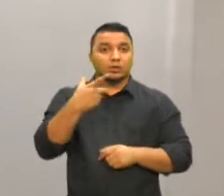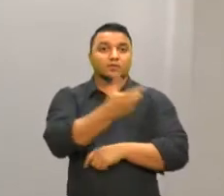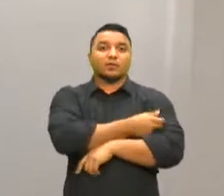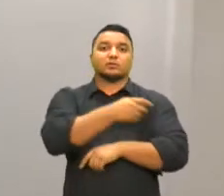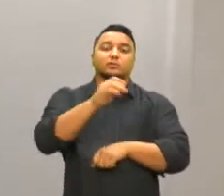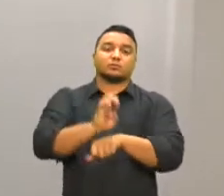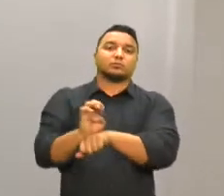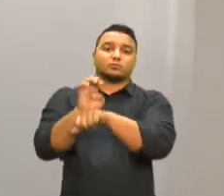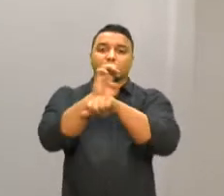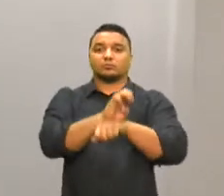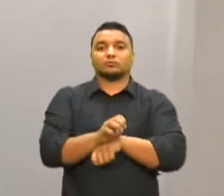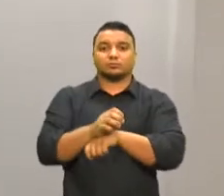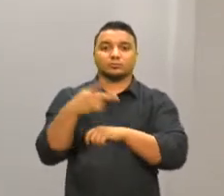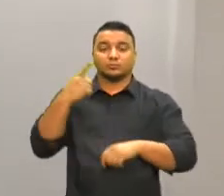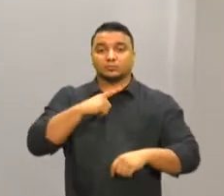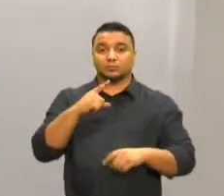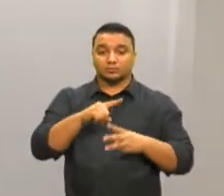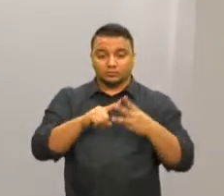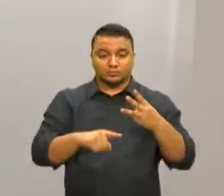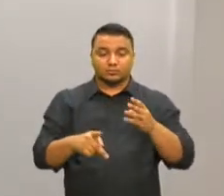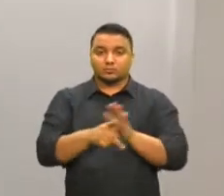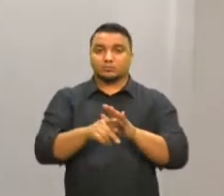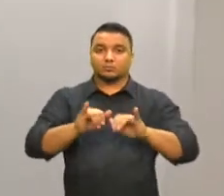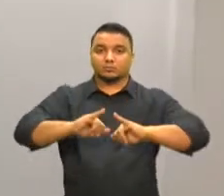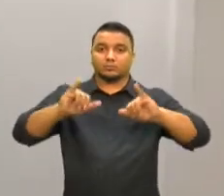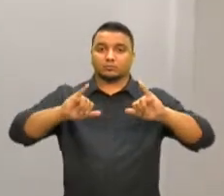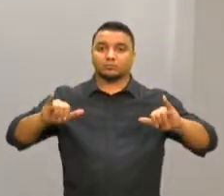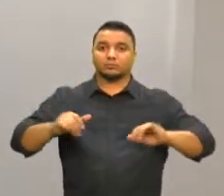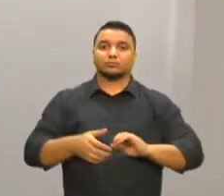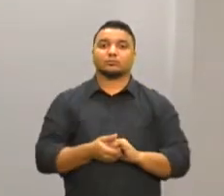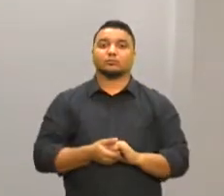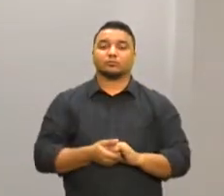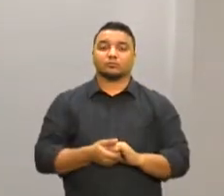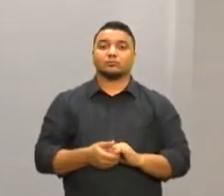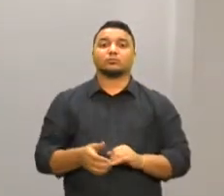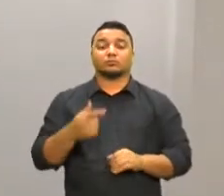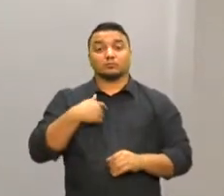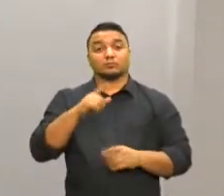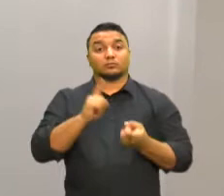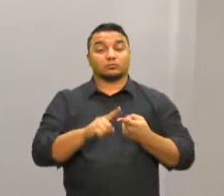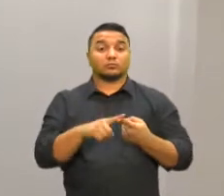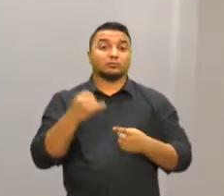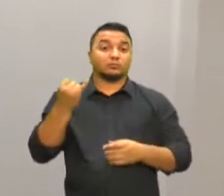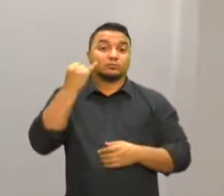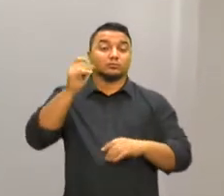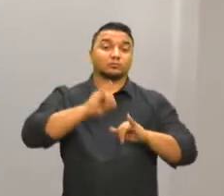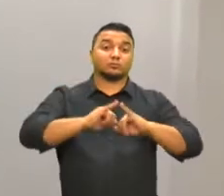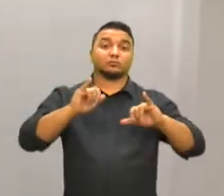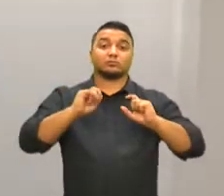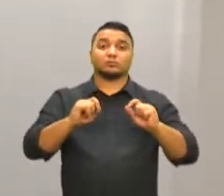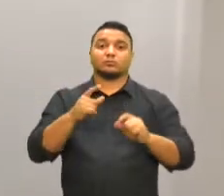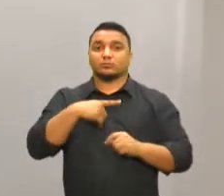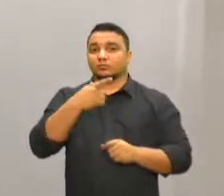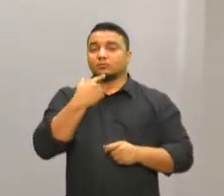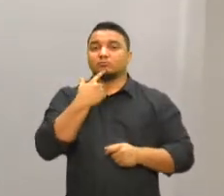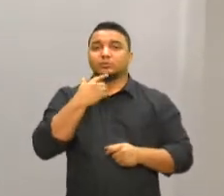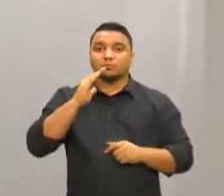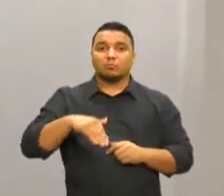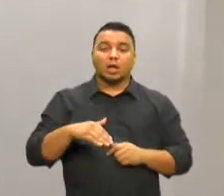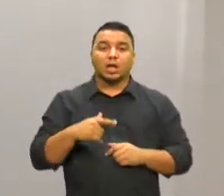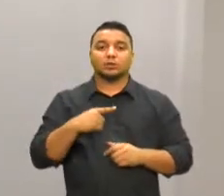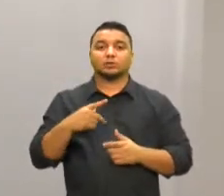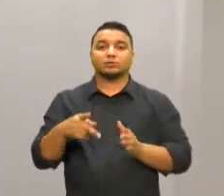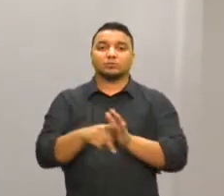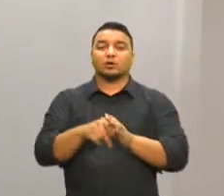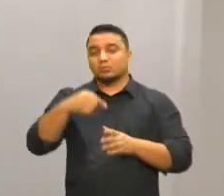estados nas três etapas da campanha. Vale se aumentar que estamos com baixa cobertura vacinal de